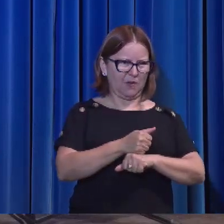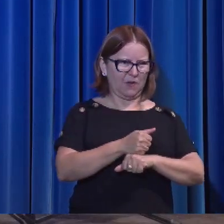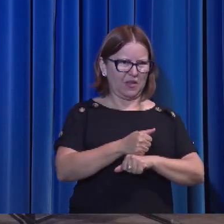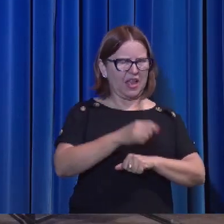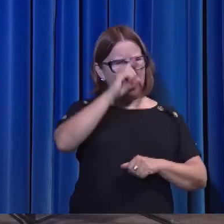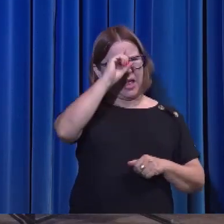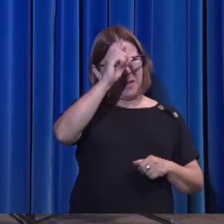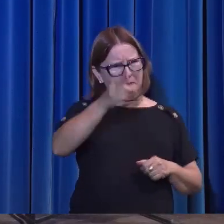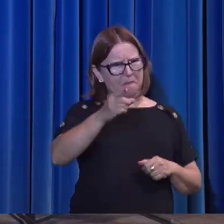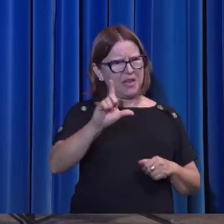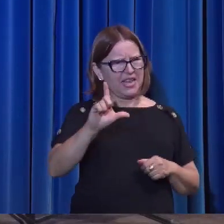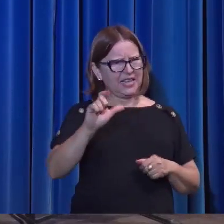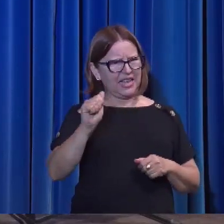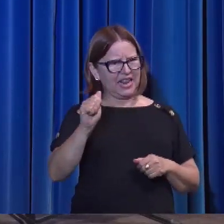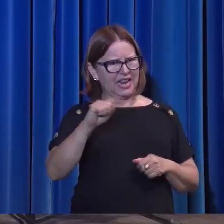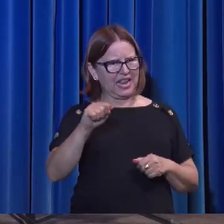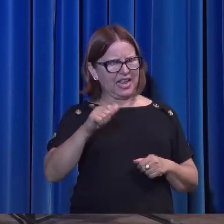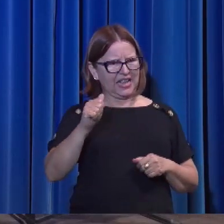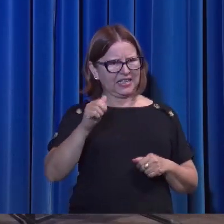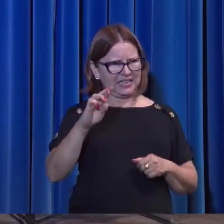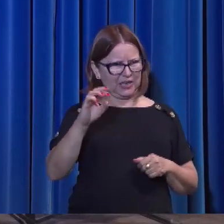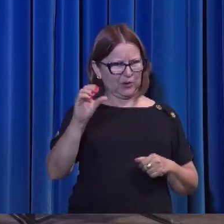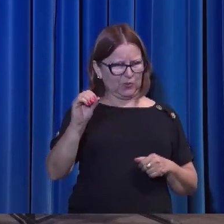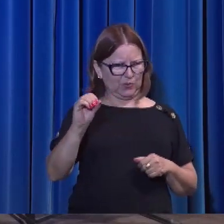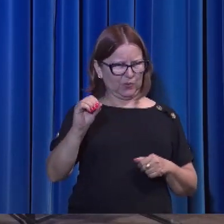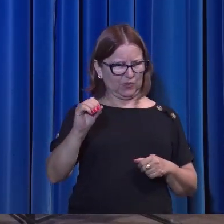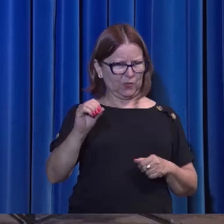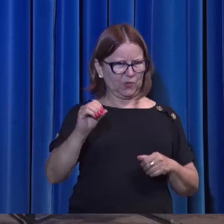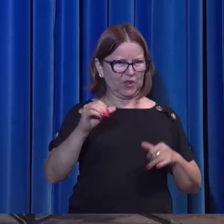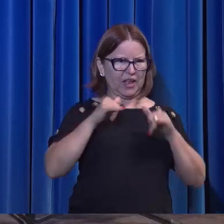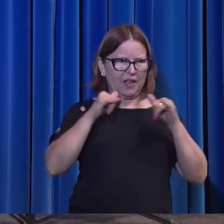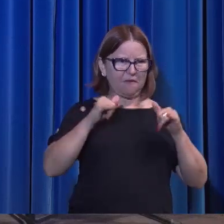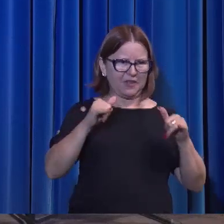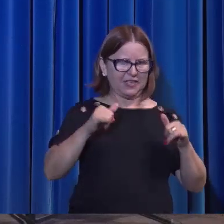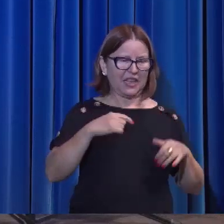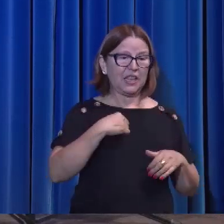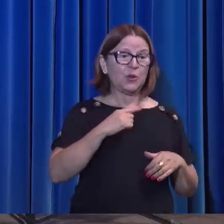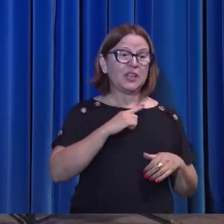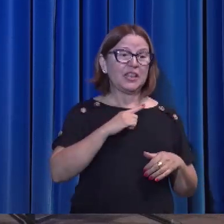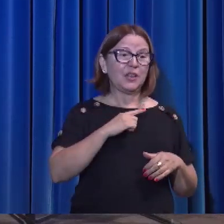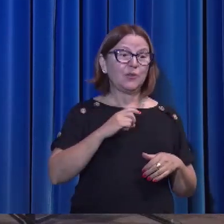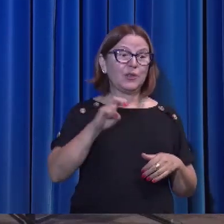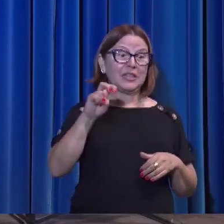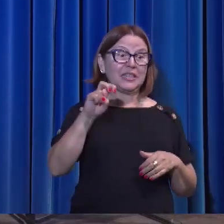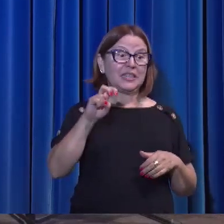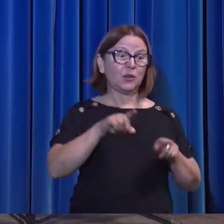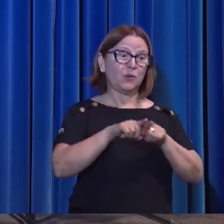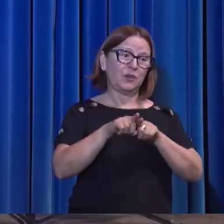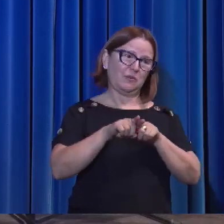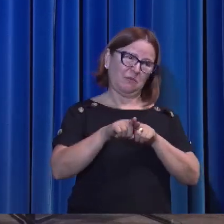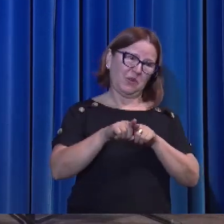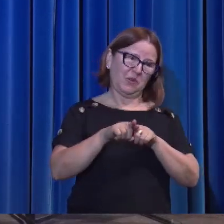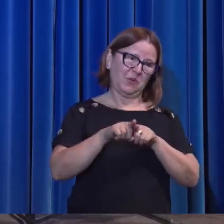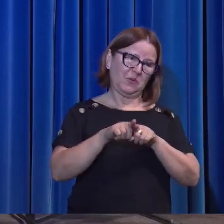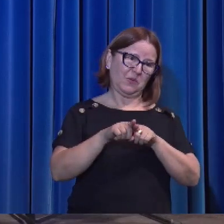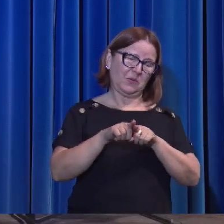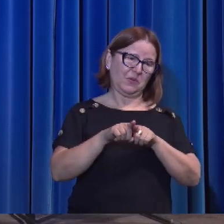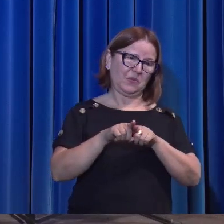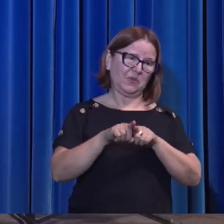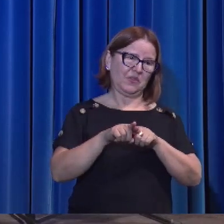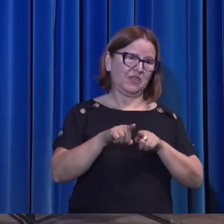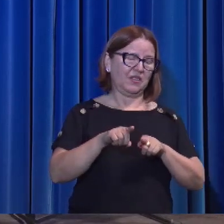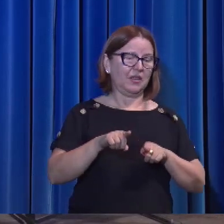terra eu tenho cinco irmãos. E eles não conhecem. Manda o Lázaro. E o Abraão disse,